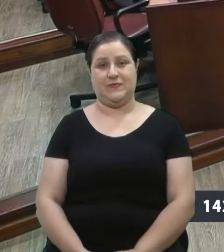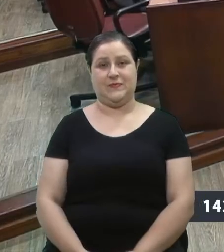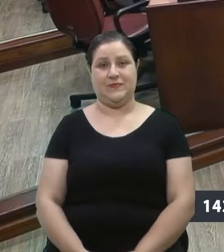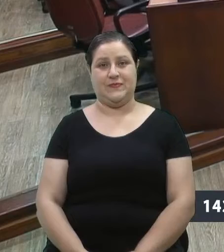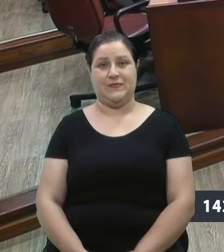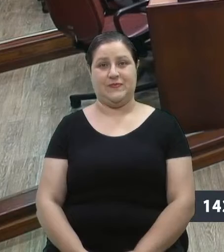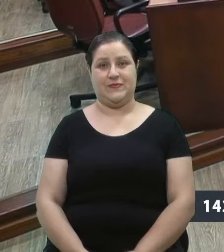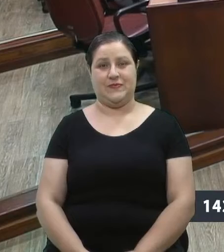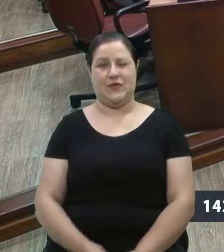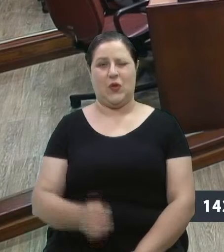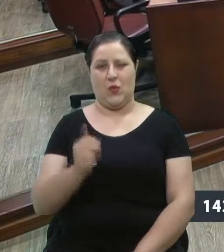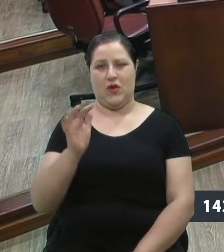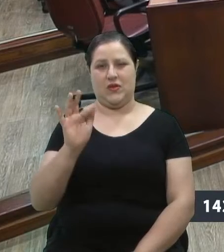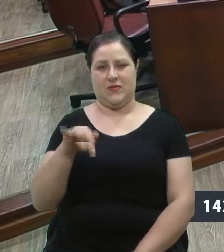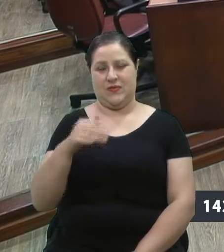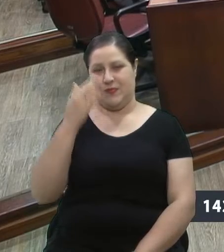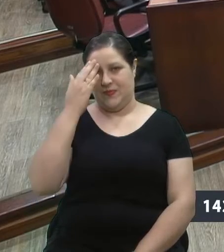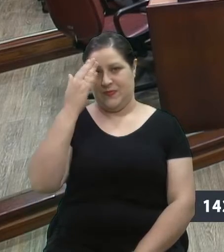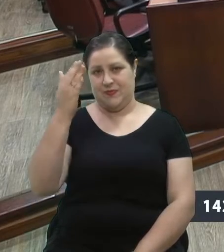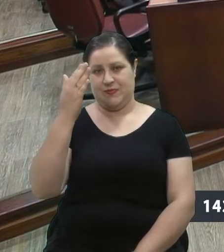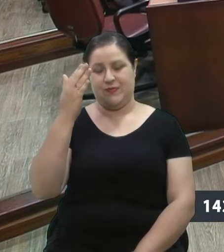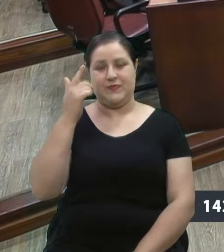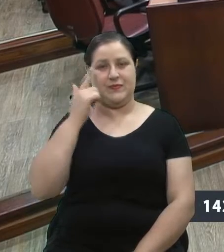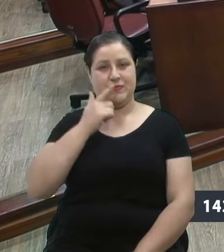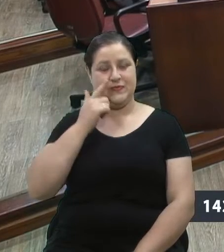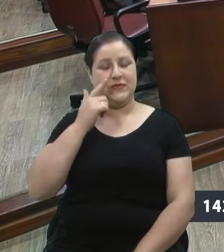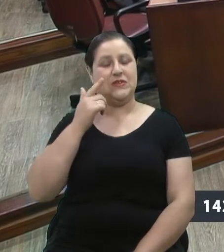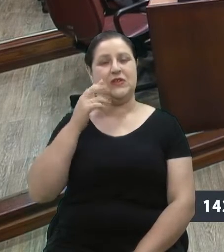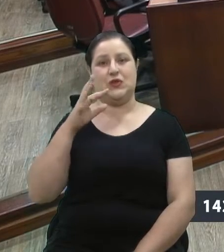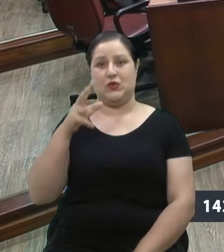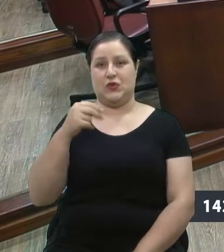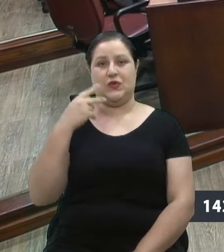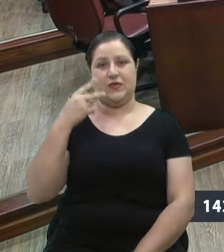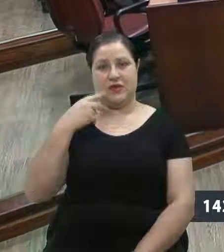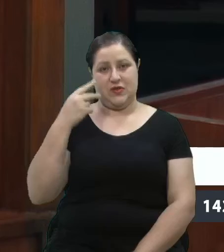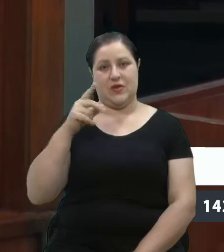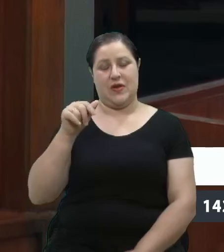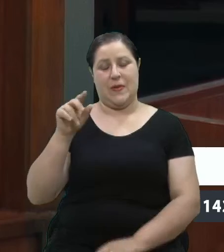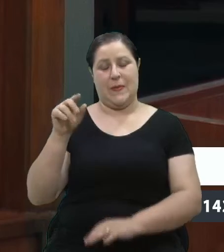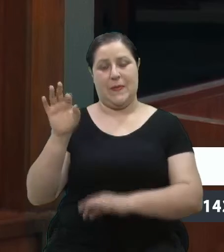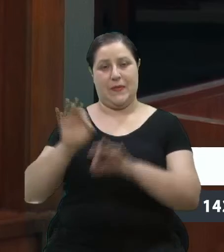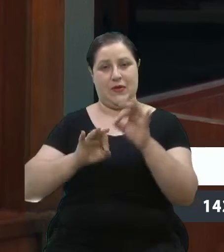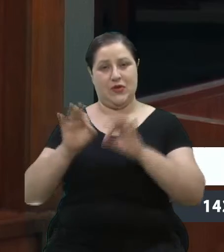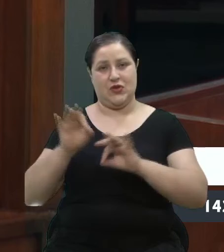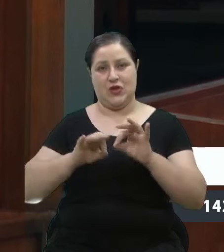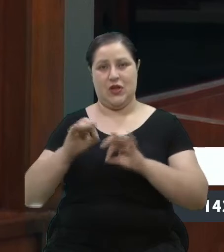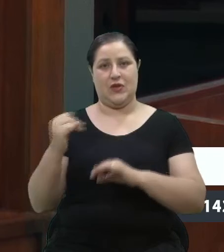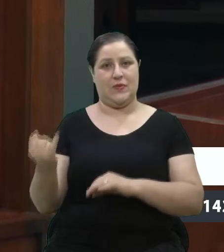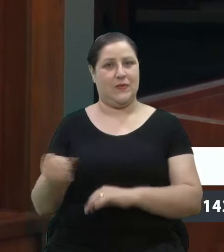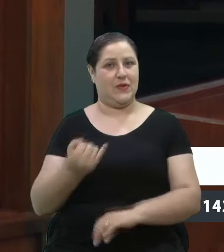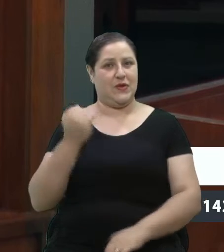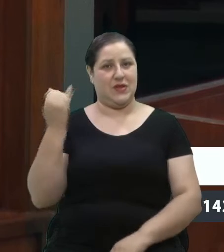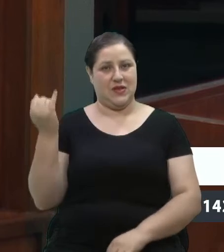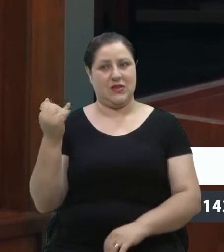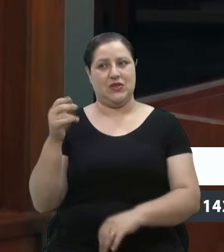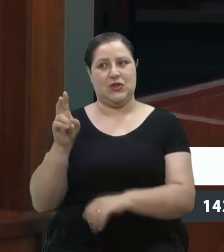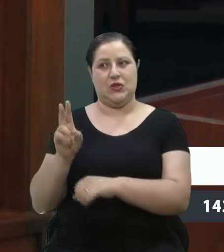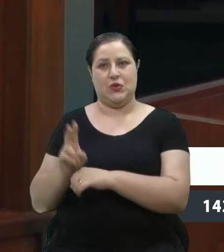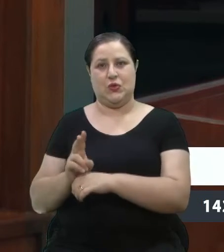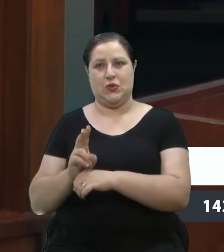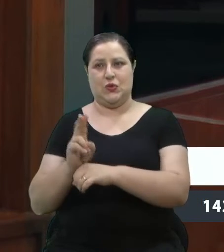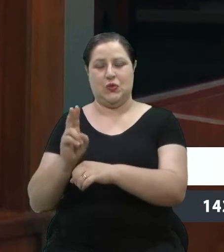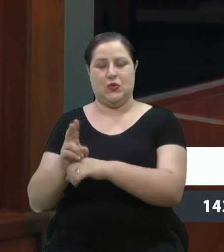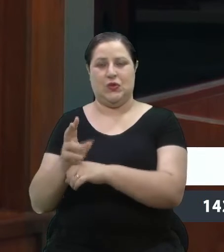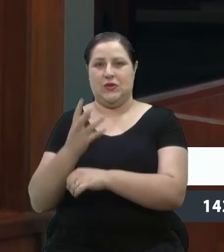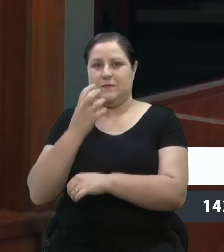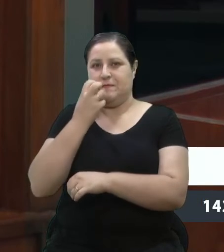Para concluir, muito obrigada, vereadores. Sem dúvida, um projeto de fundamental importância que vai proteger e preservar nossas